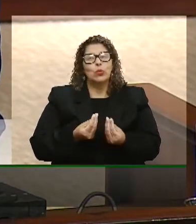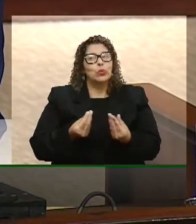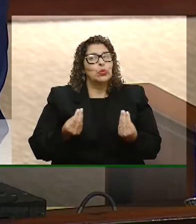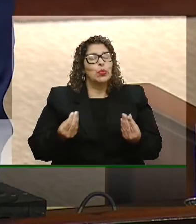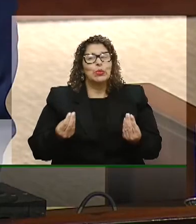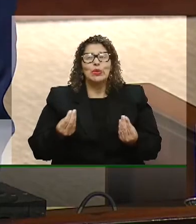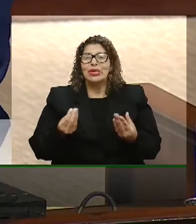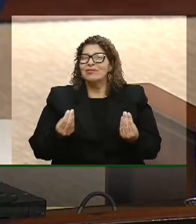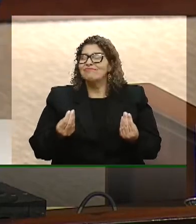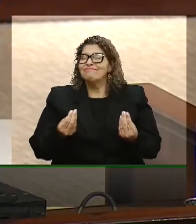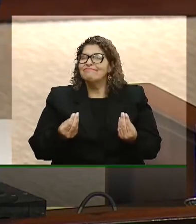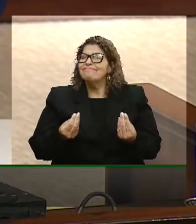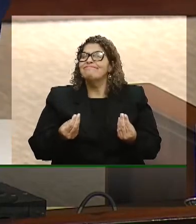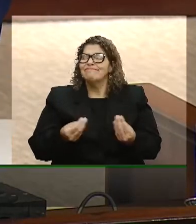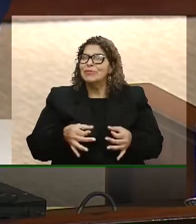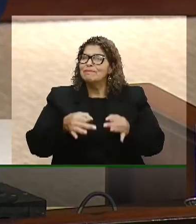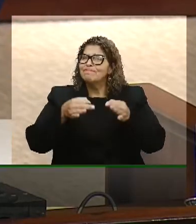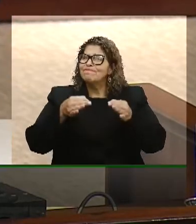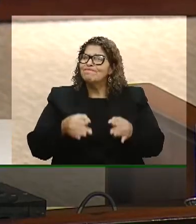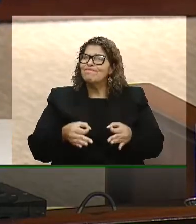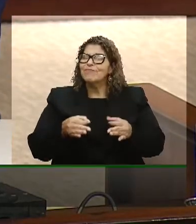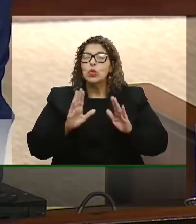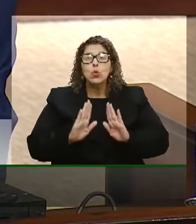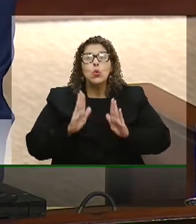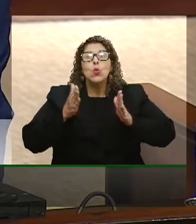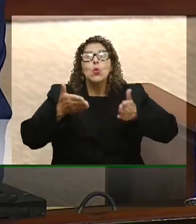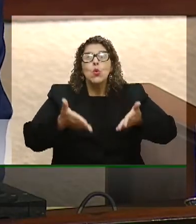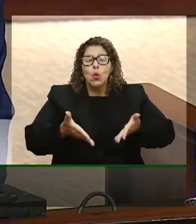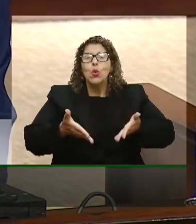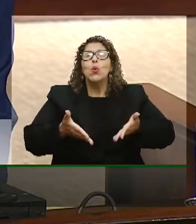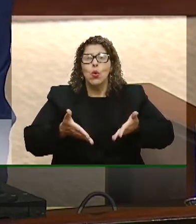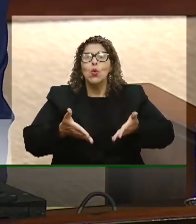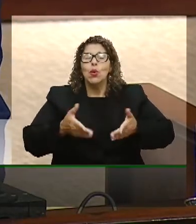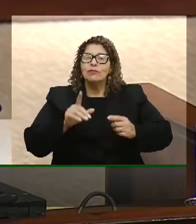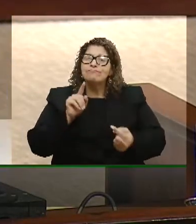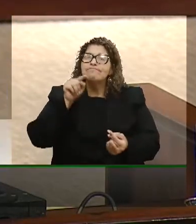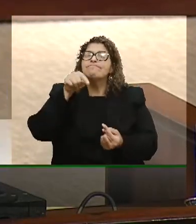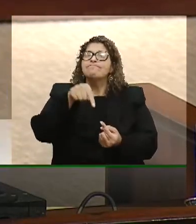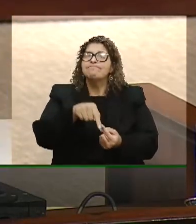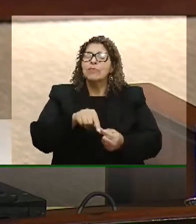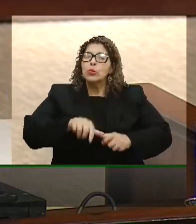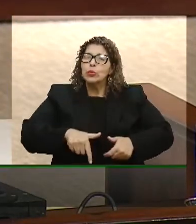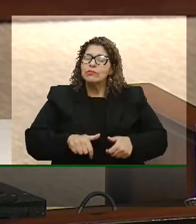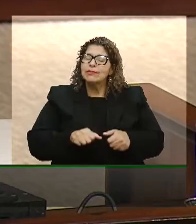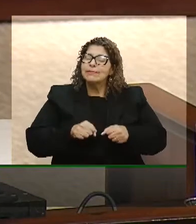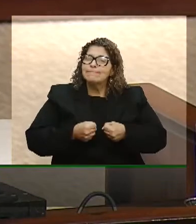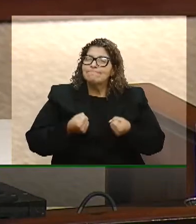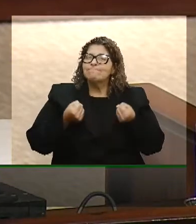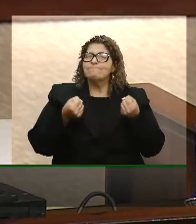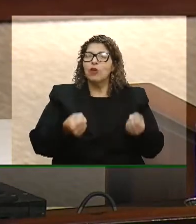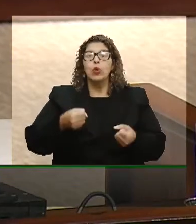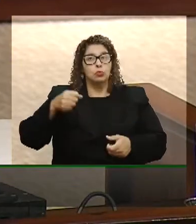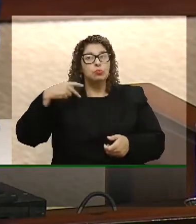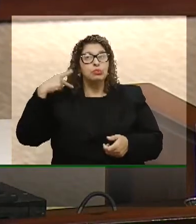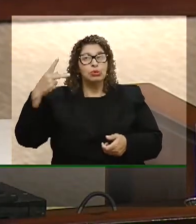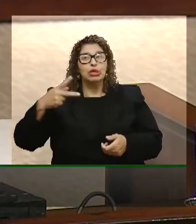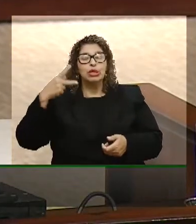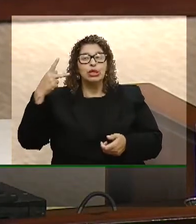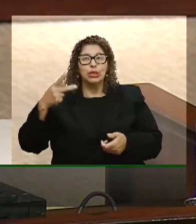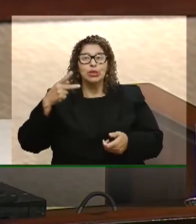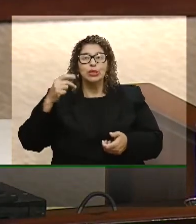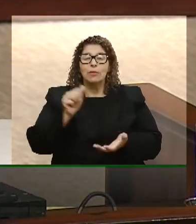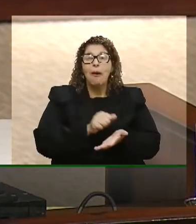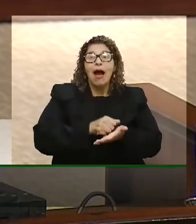acerto a necessidade de focar os esforços políticos na construção de uma agenda de